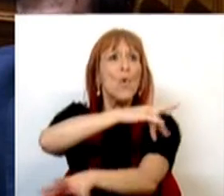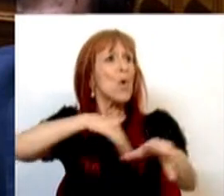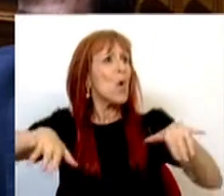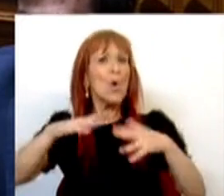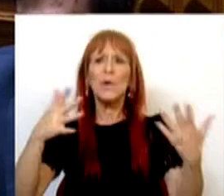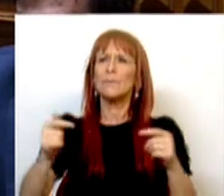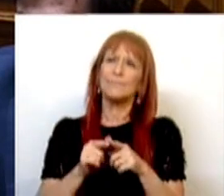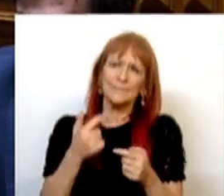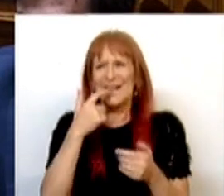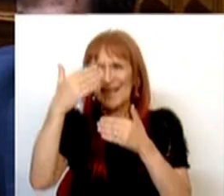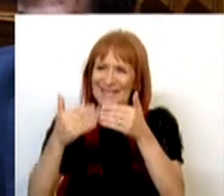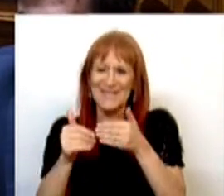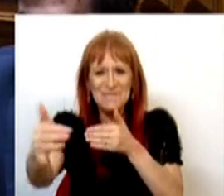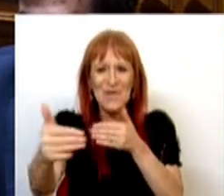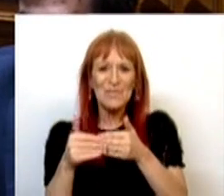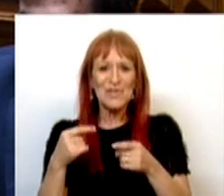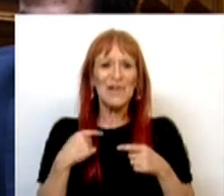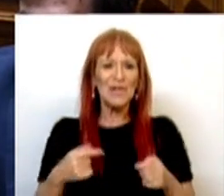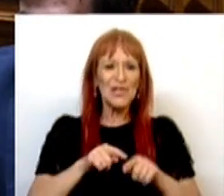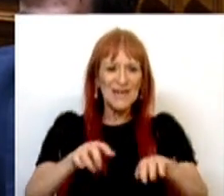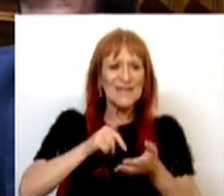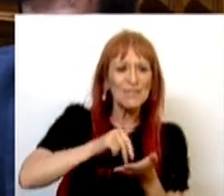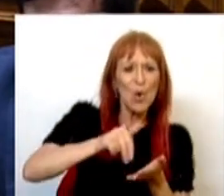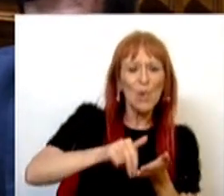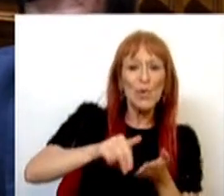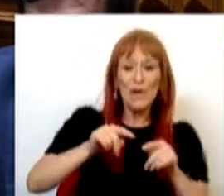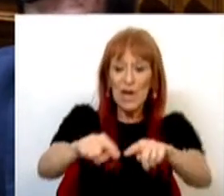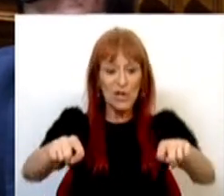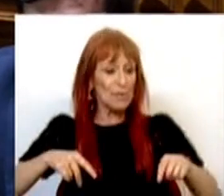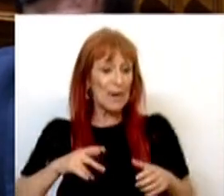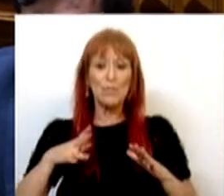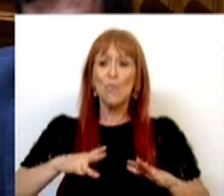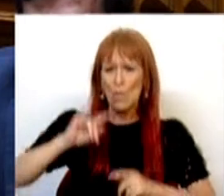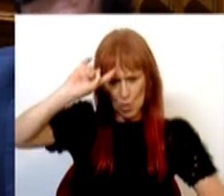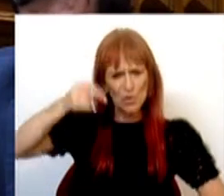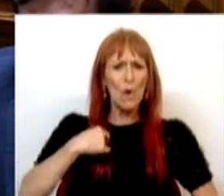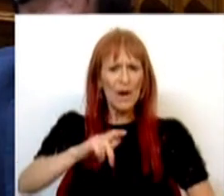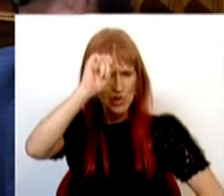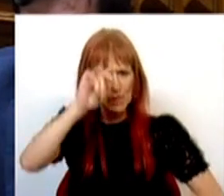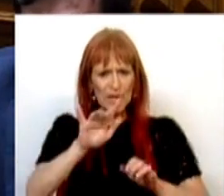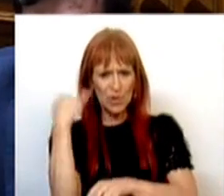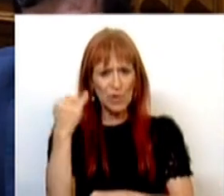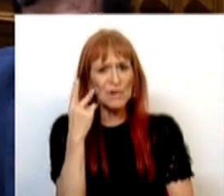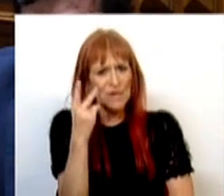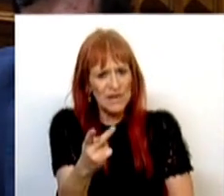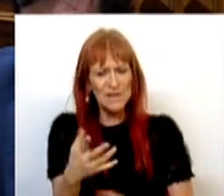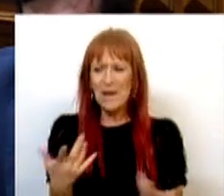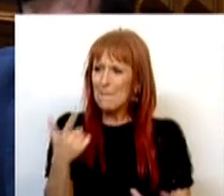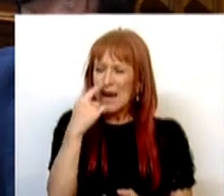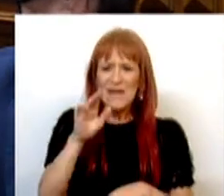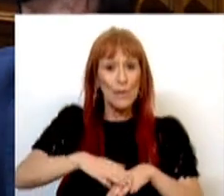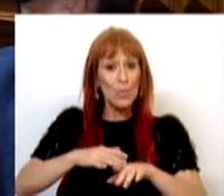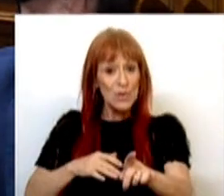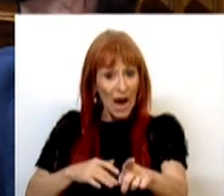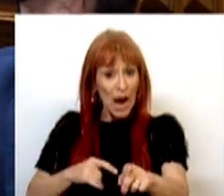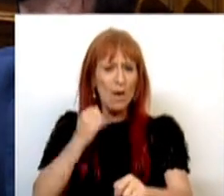não as paredes, obviamente, mas atravessaram estas salas e estes espaços e souberam respeitar a instituição que visitavam e parece-nos por